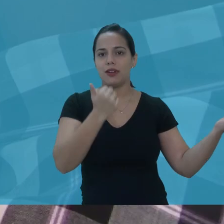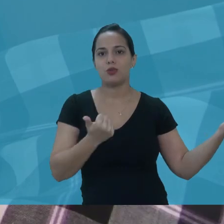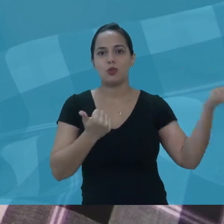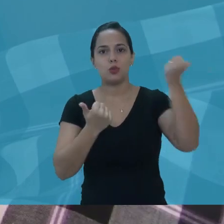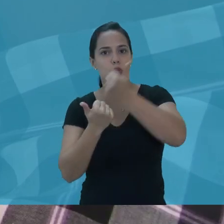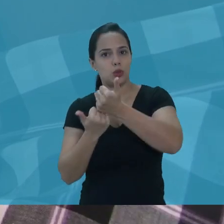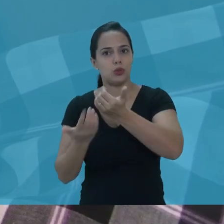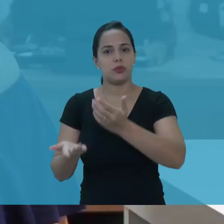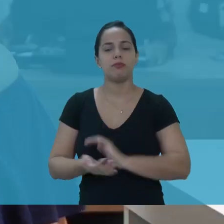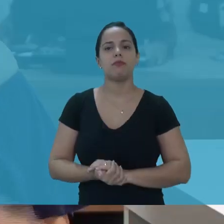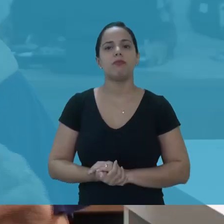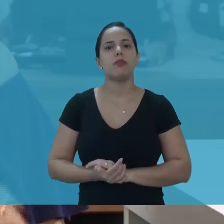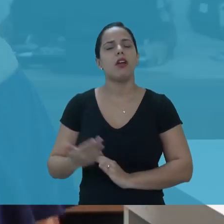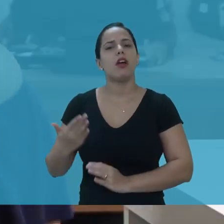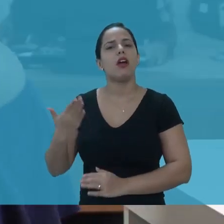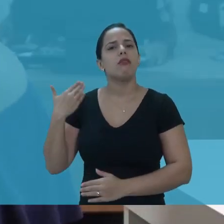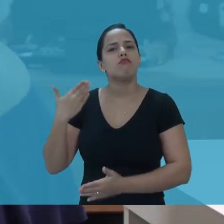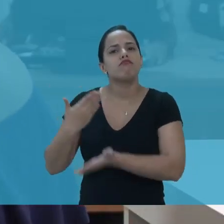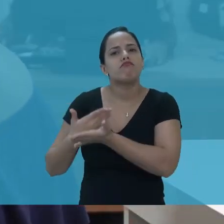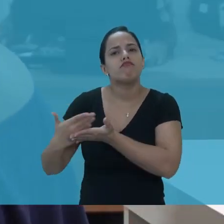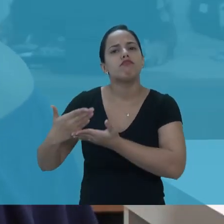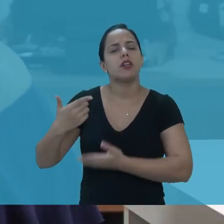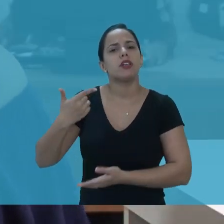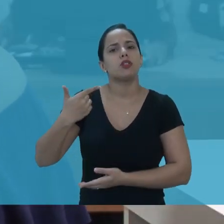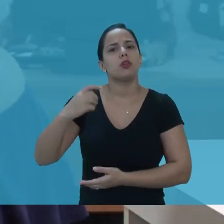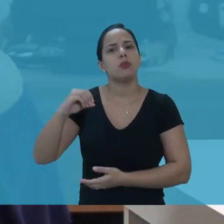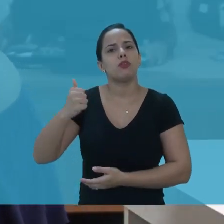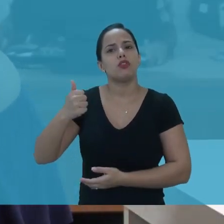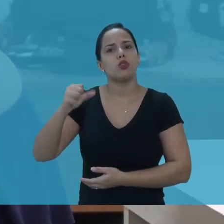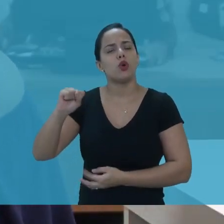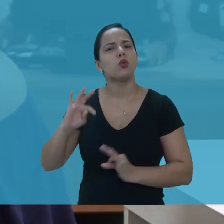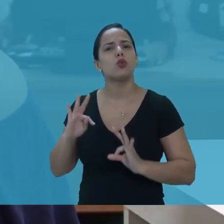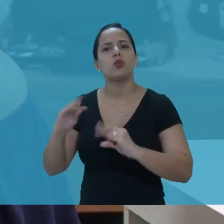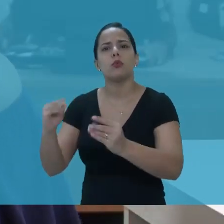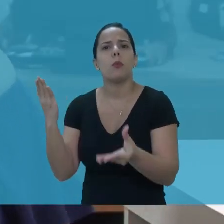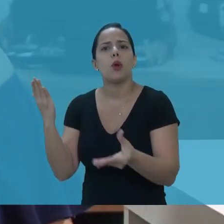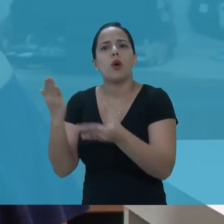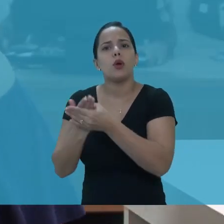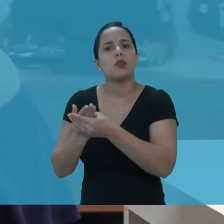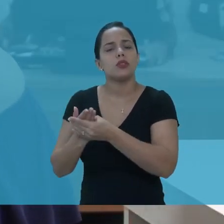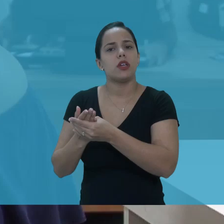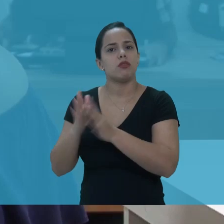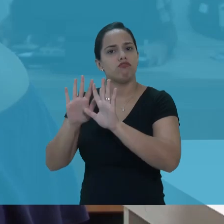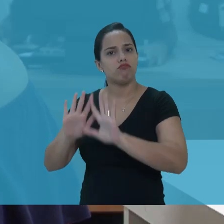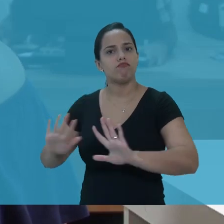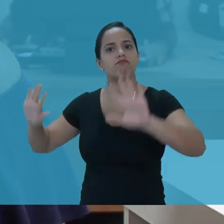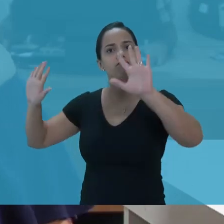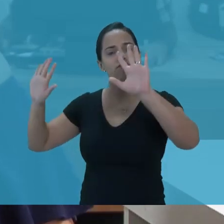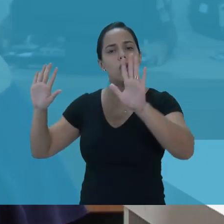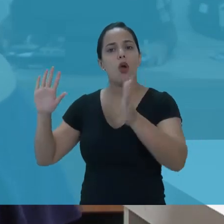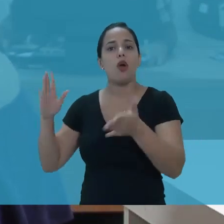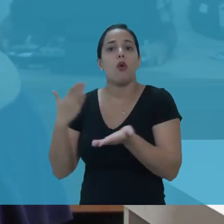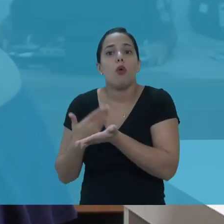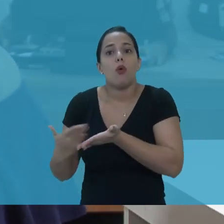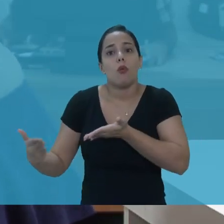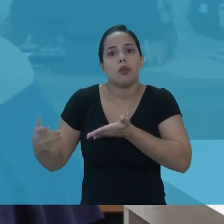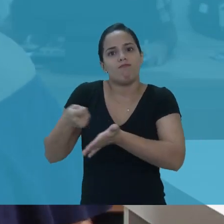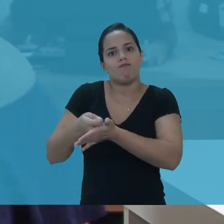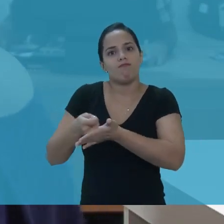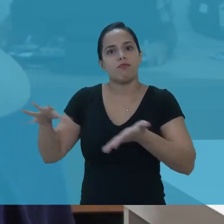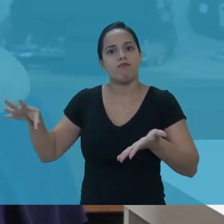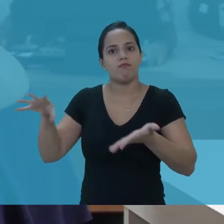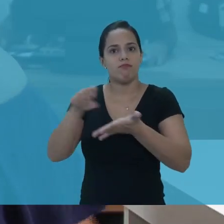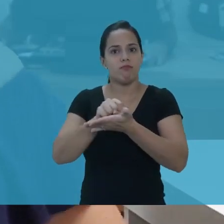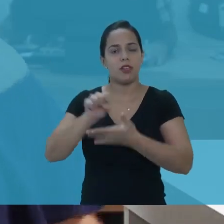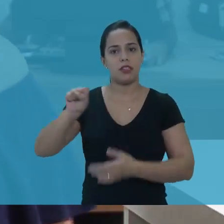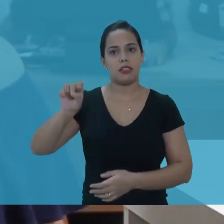pela tecnologia. Desde o começo do ano, todos os novos processos administrativos da universidade passaram a tramitar por